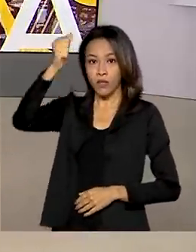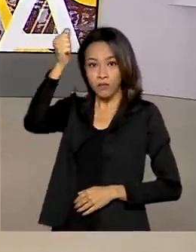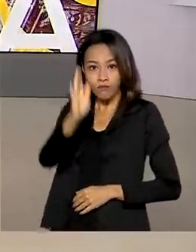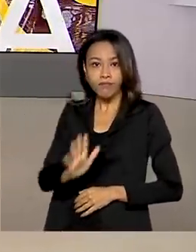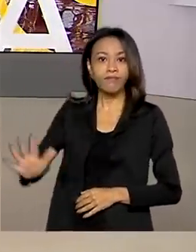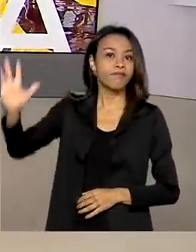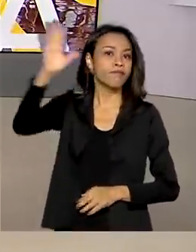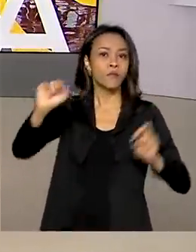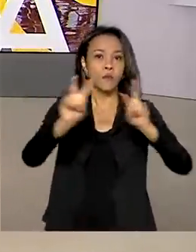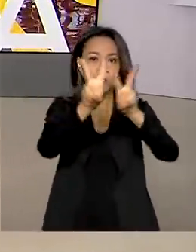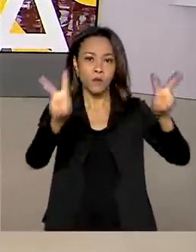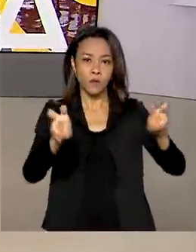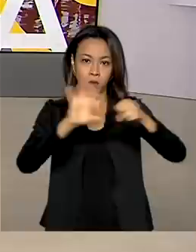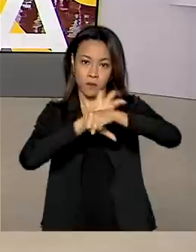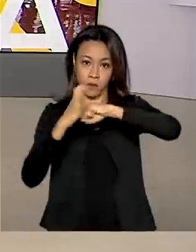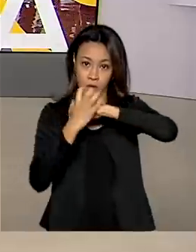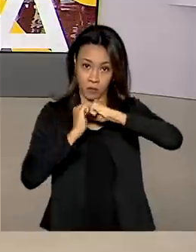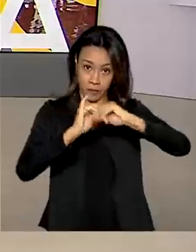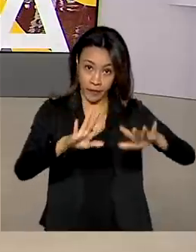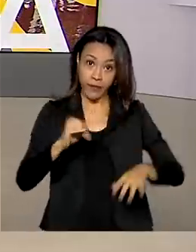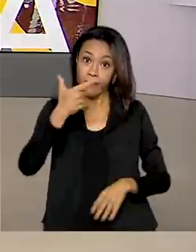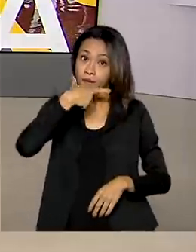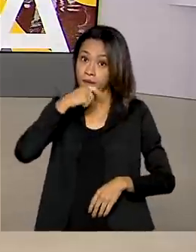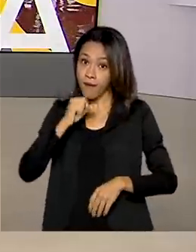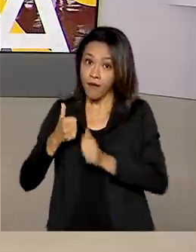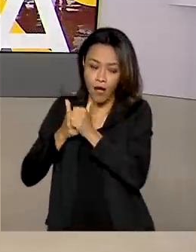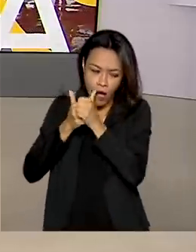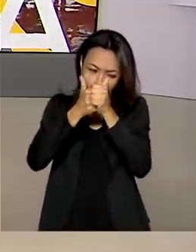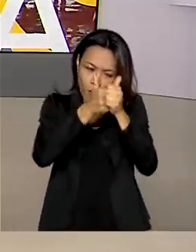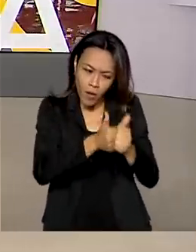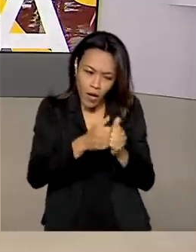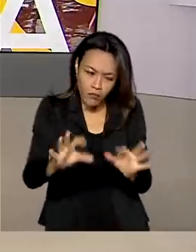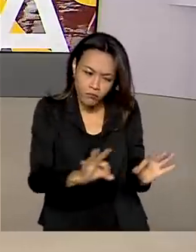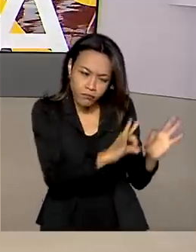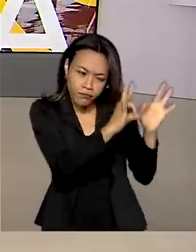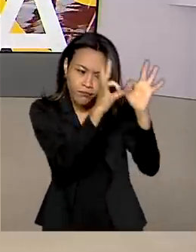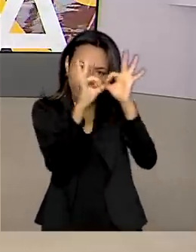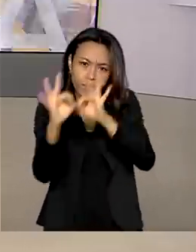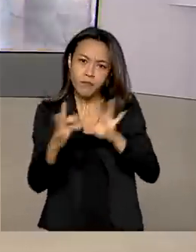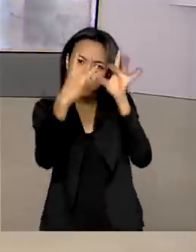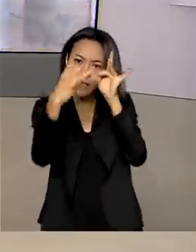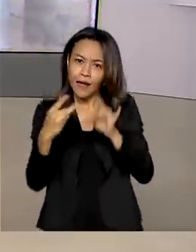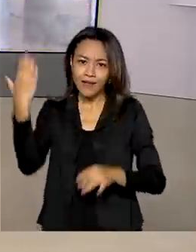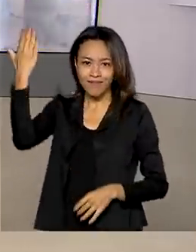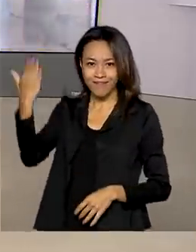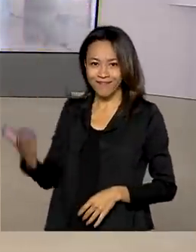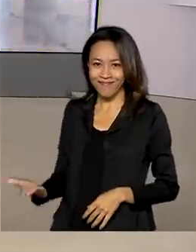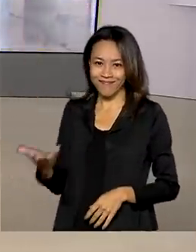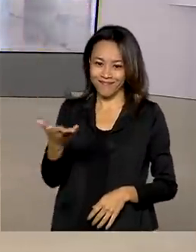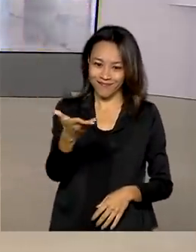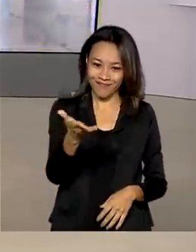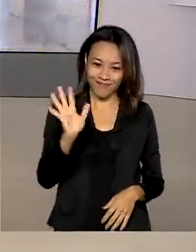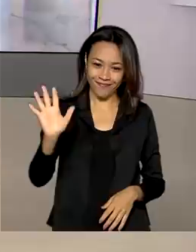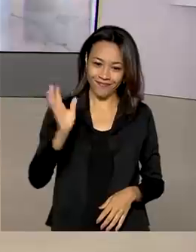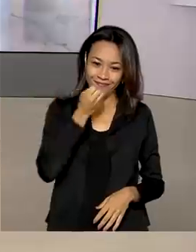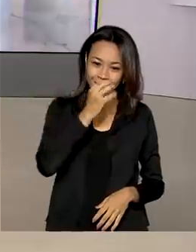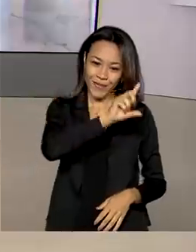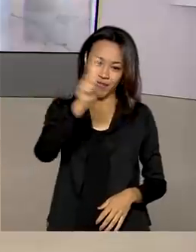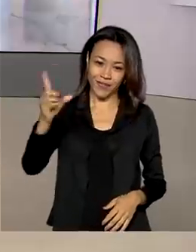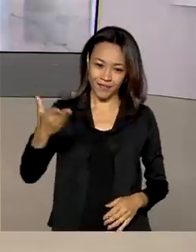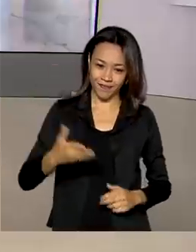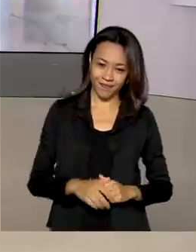Enfrentamento da Pandemia. Quem vai acompanhar e nos traz os detalhes ao vivo é Glauco de Queiroz. Oi, Glauco. Bom dia pra você.